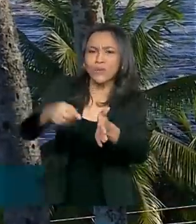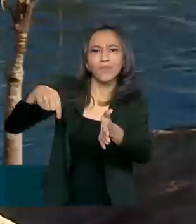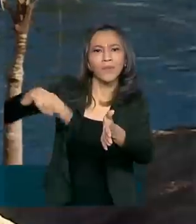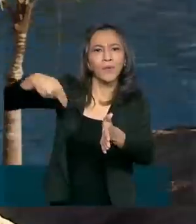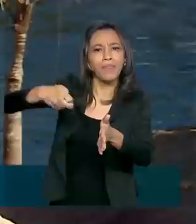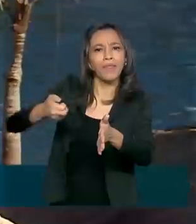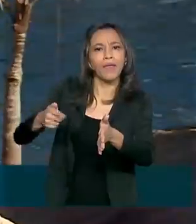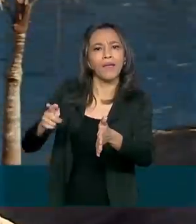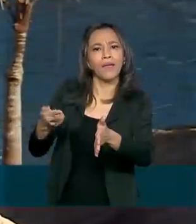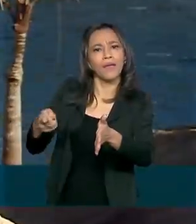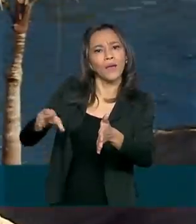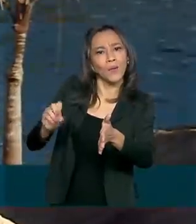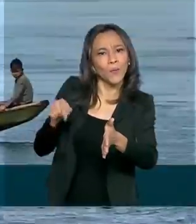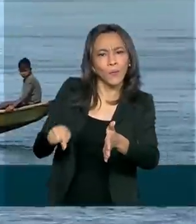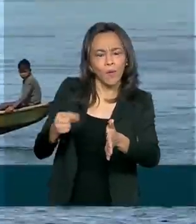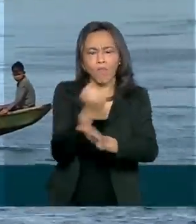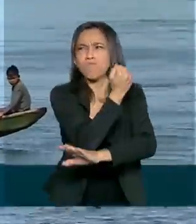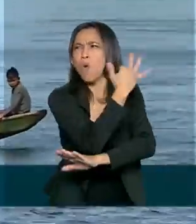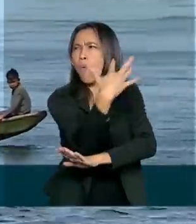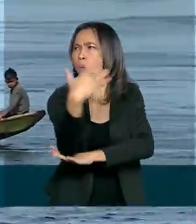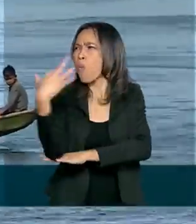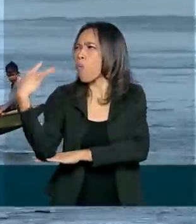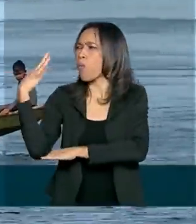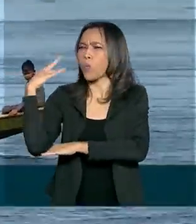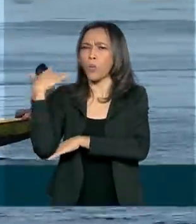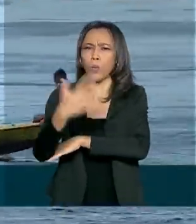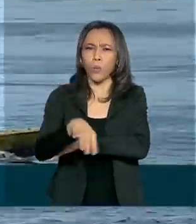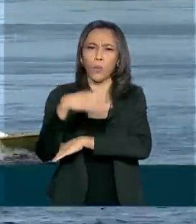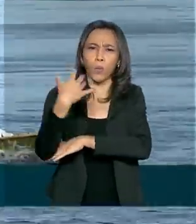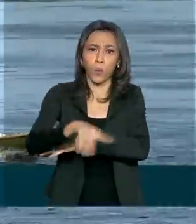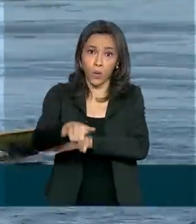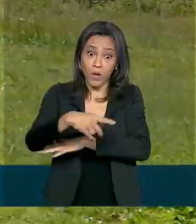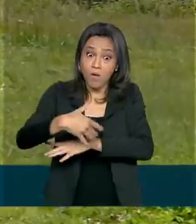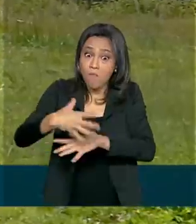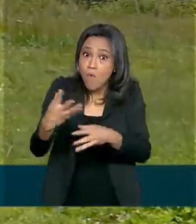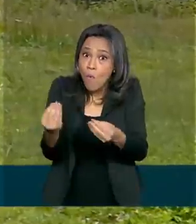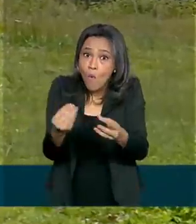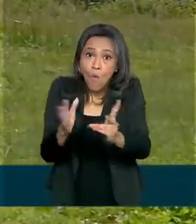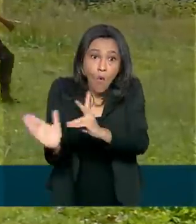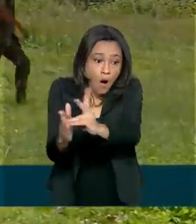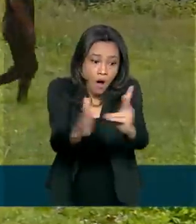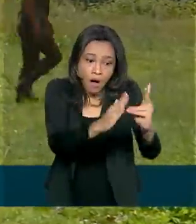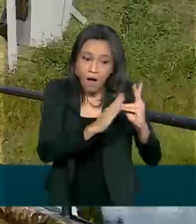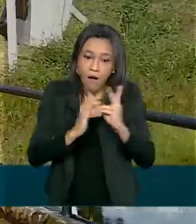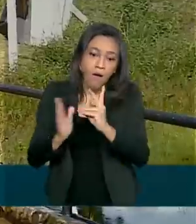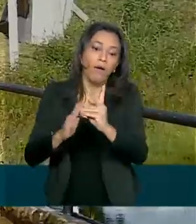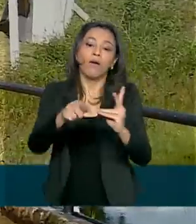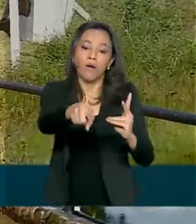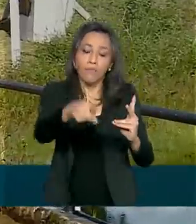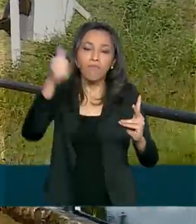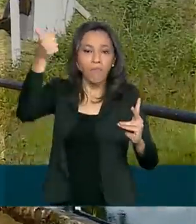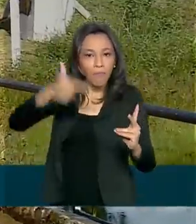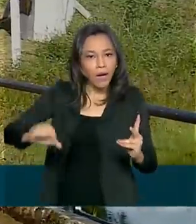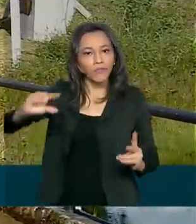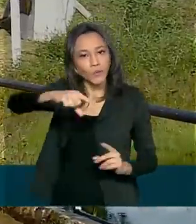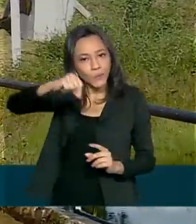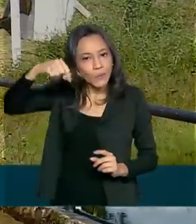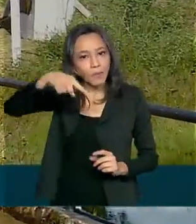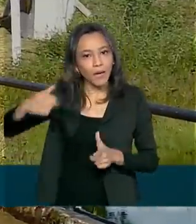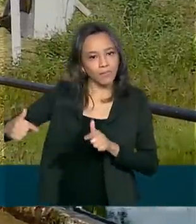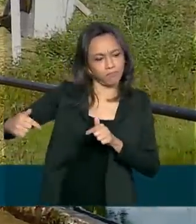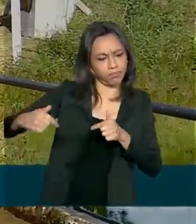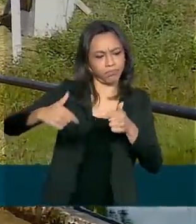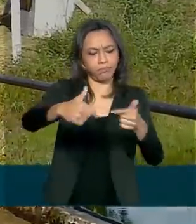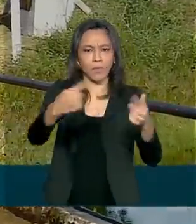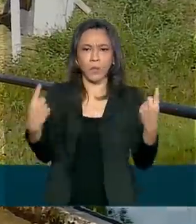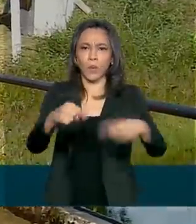E em meio à natureza farta, a maior população indígena do Brasil. O local foi escolhido para mais uma missão da operação Covid